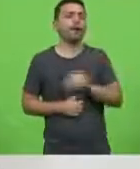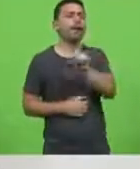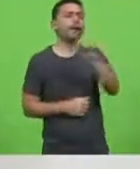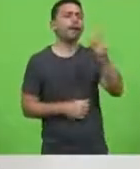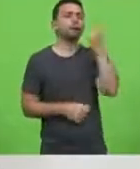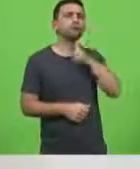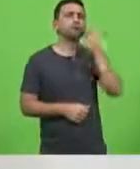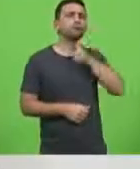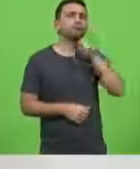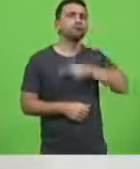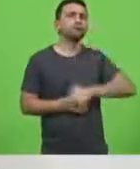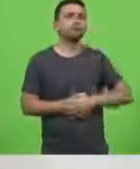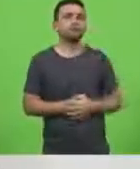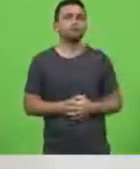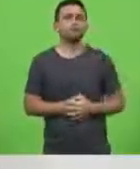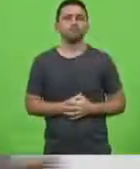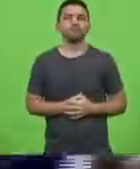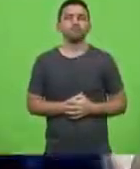com isso